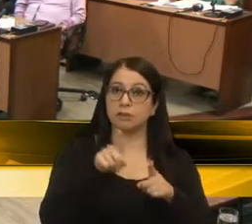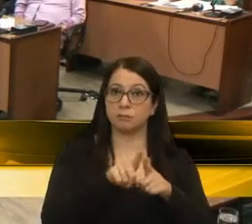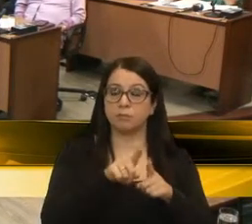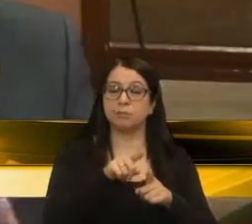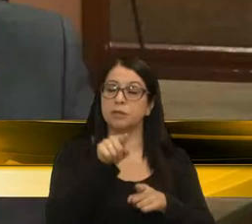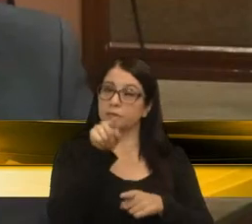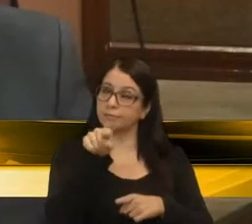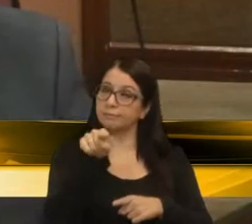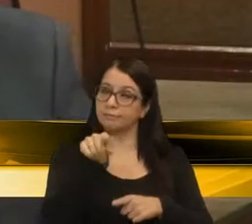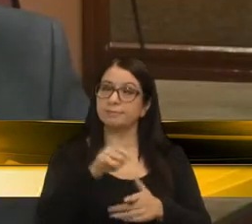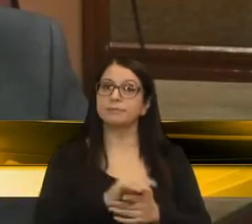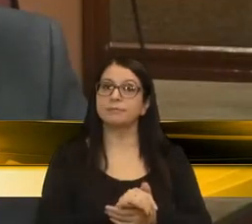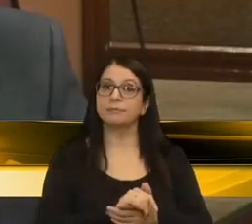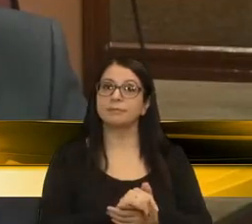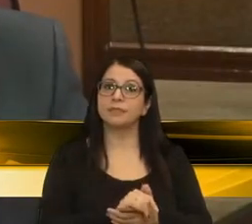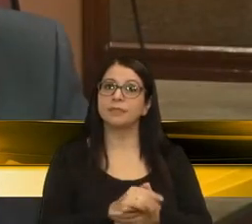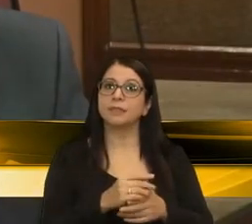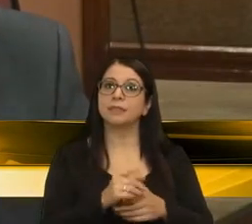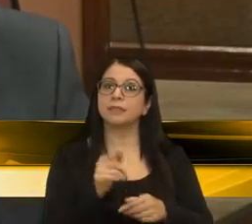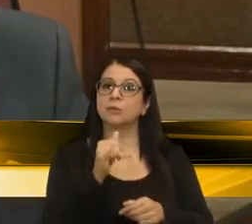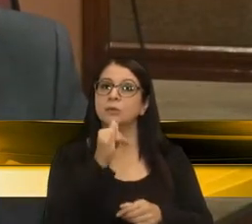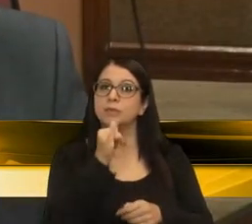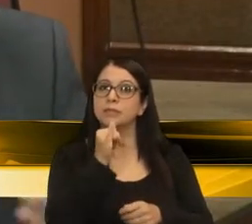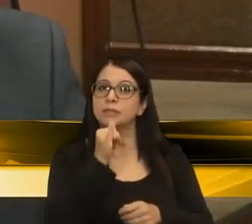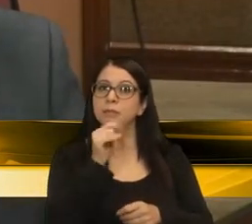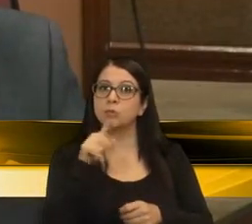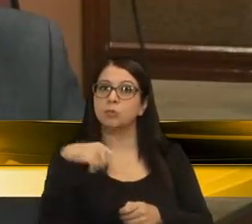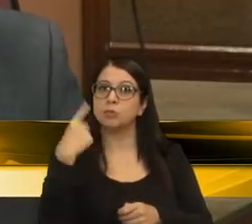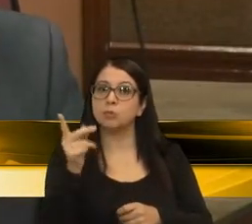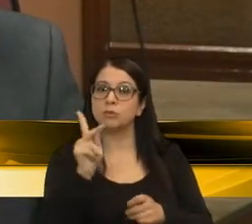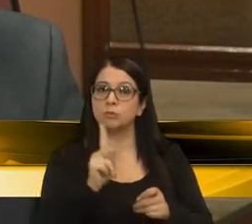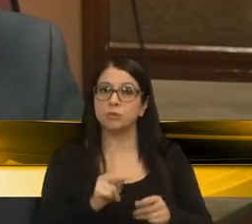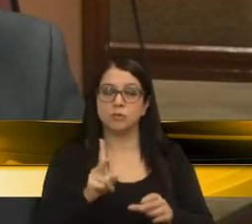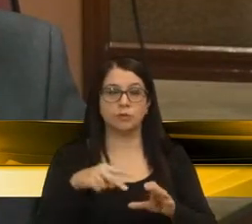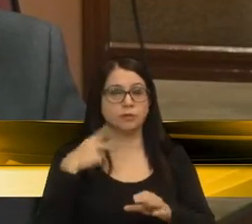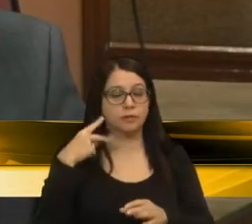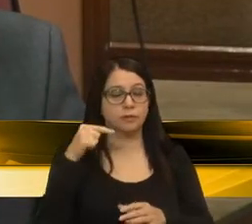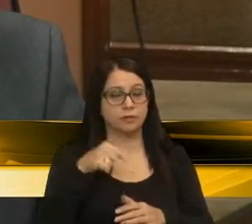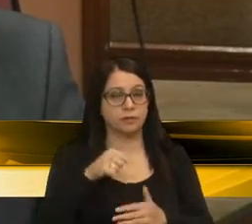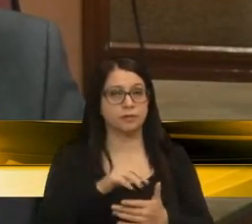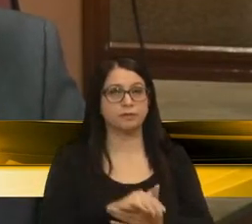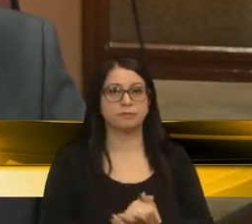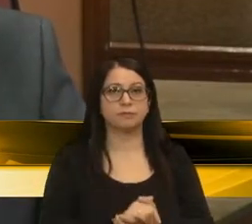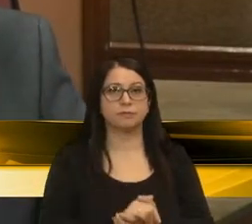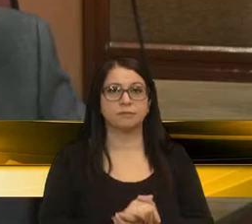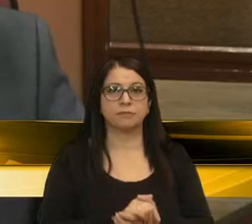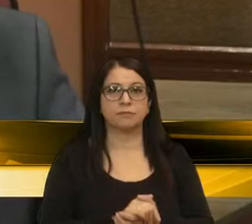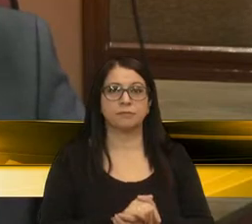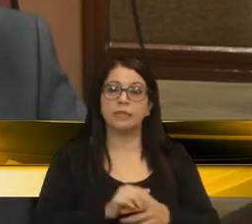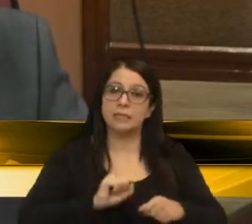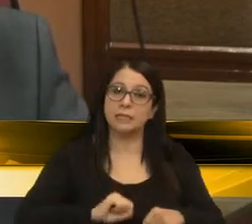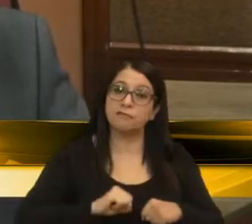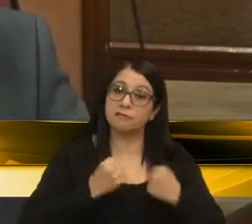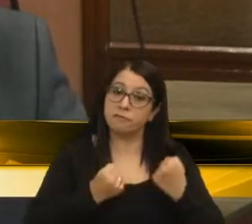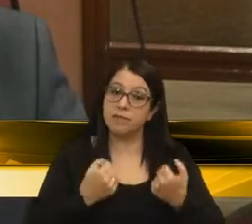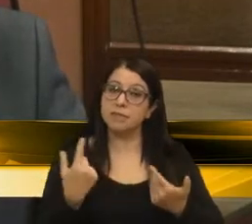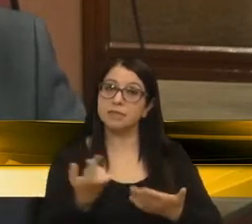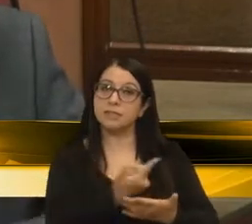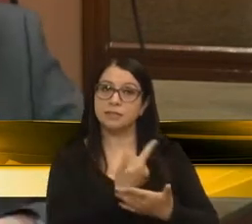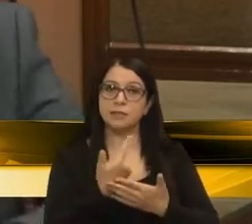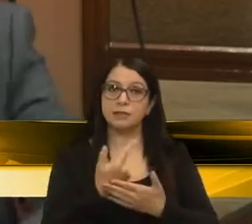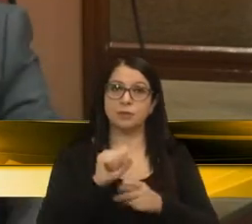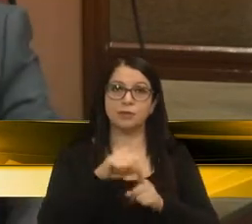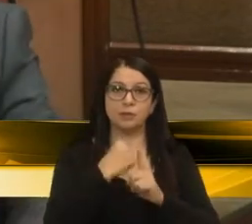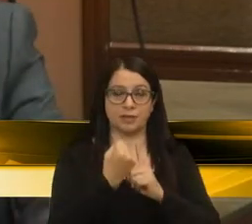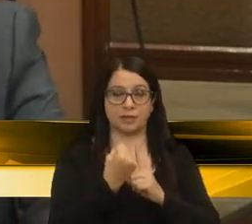a senhora é um exemplo, como outros parlamentares que aqui estão, em defesa da nossa